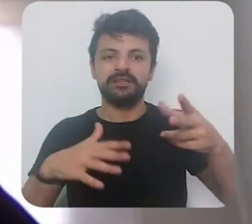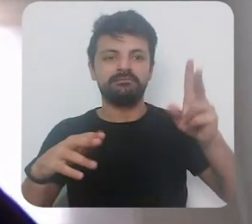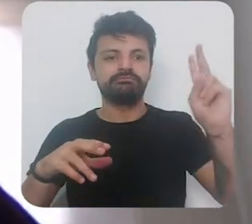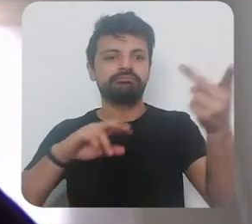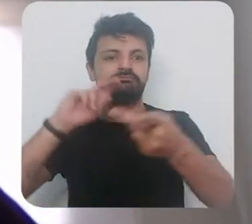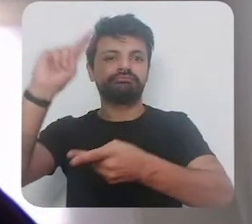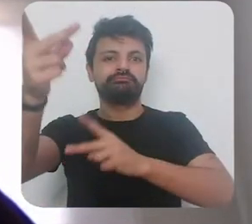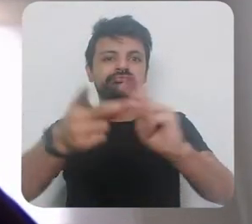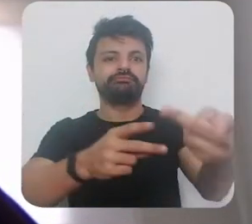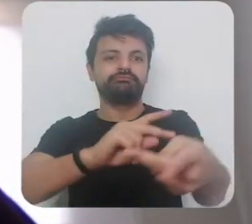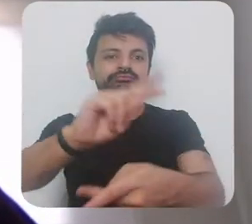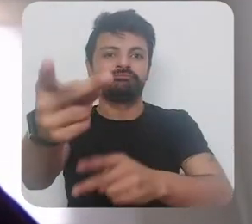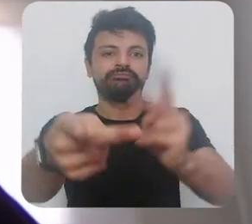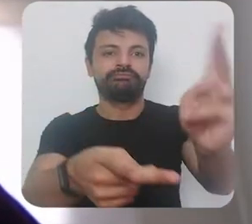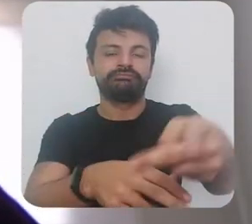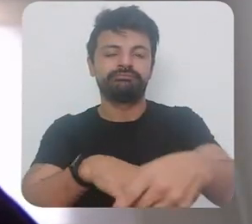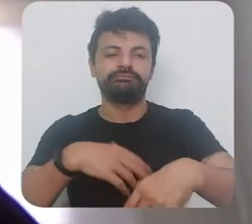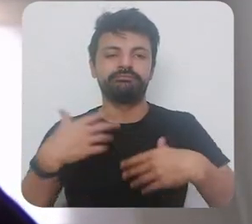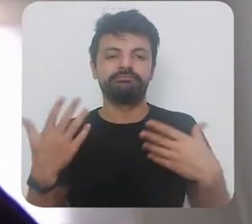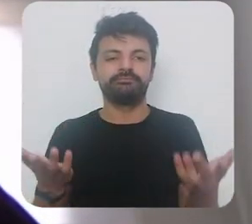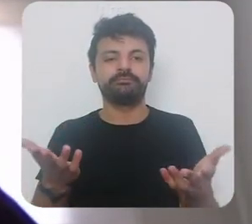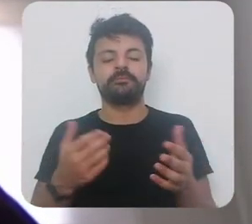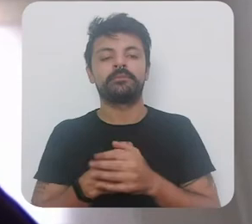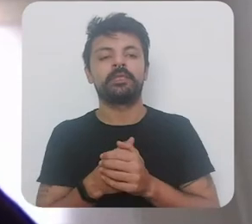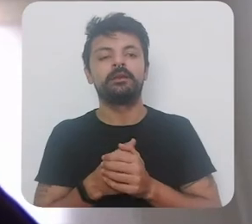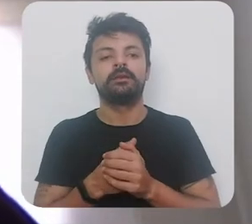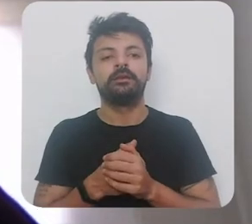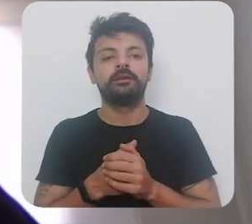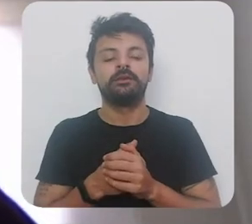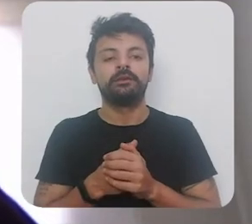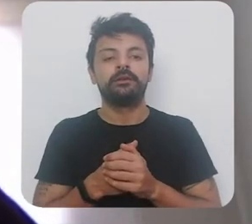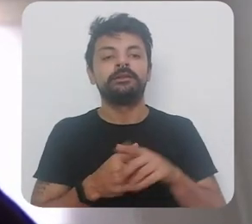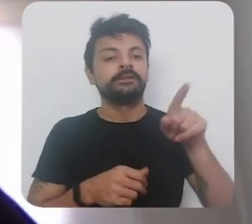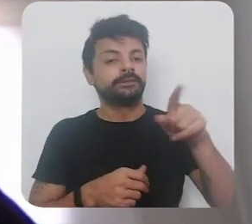está causando então